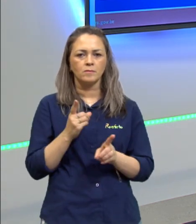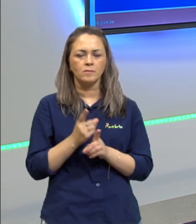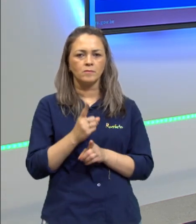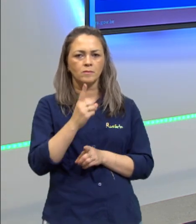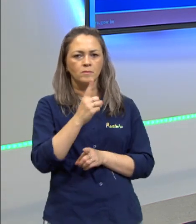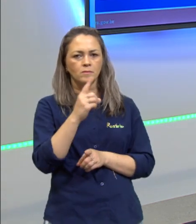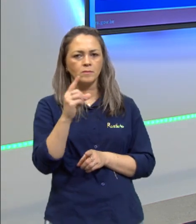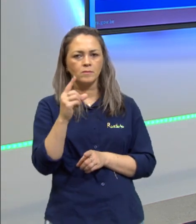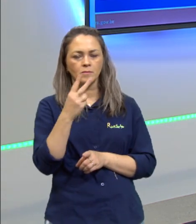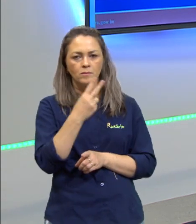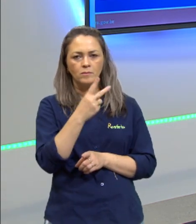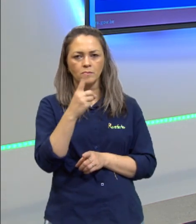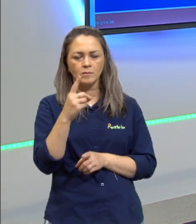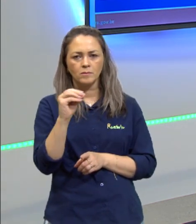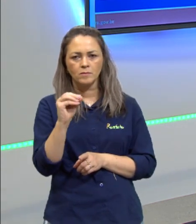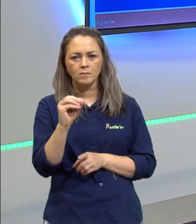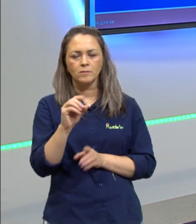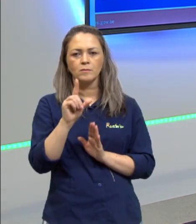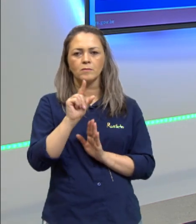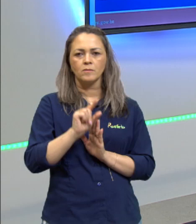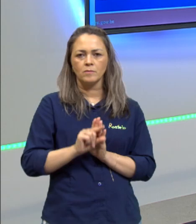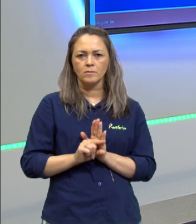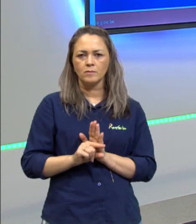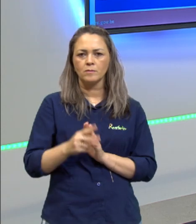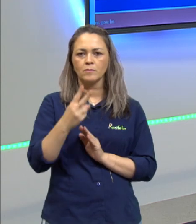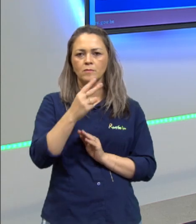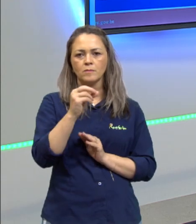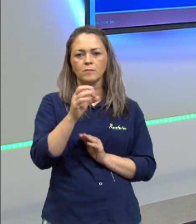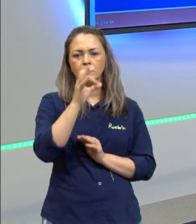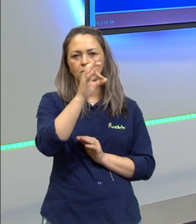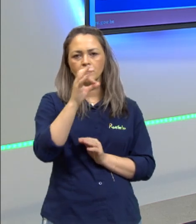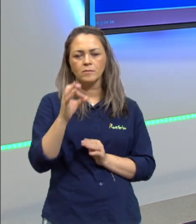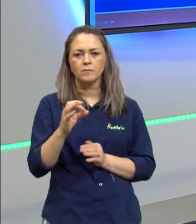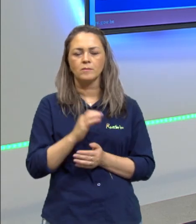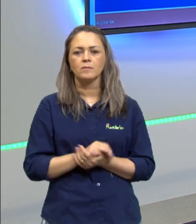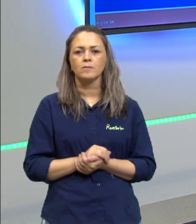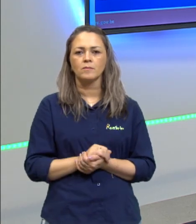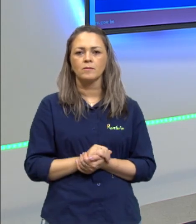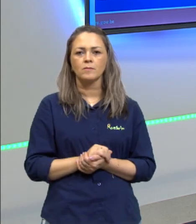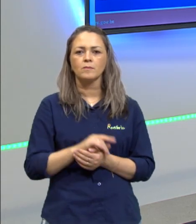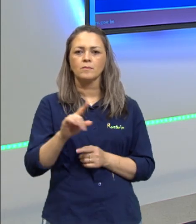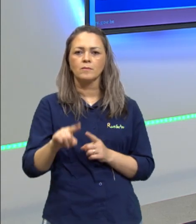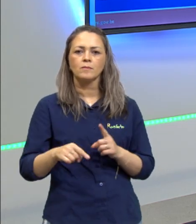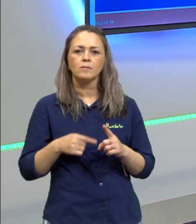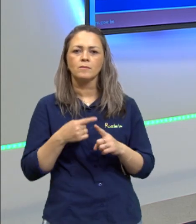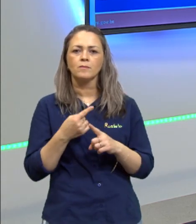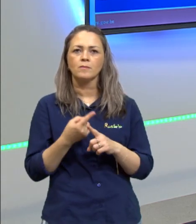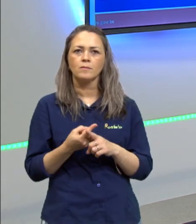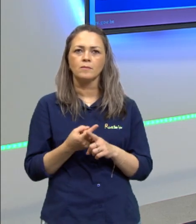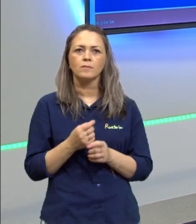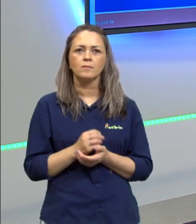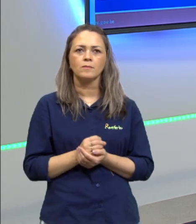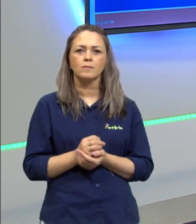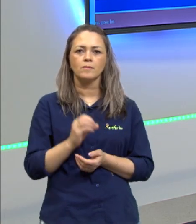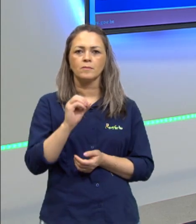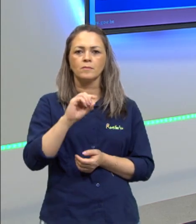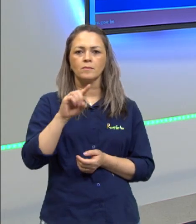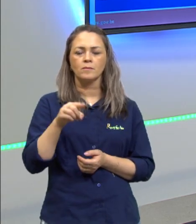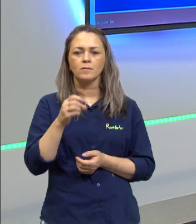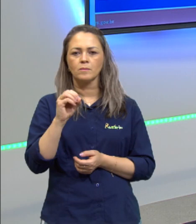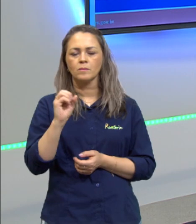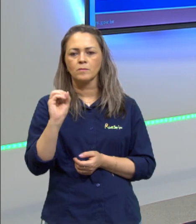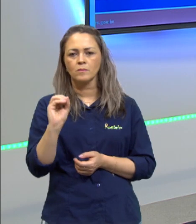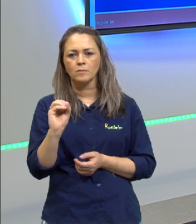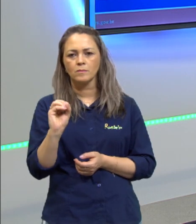eu preciso reduzir mais 20% ou seja multiplico essa aqui por 0,80 que é essa